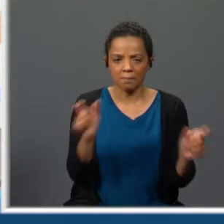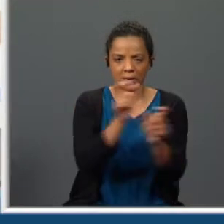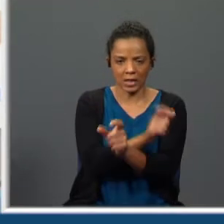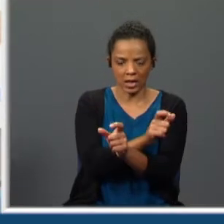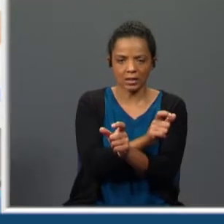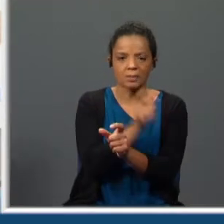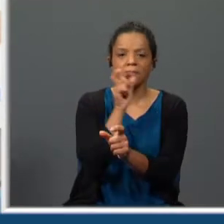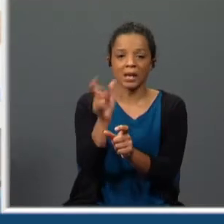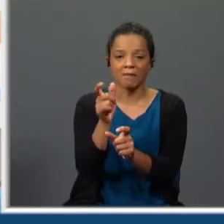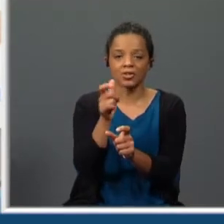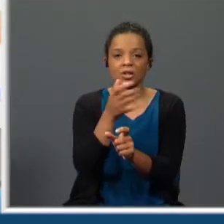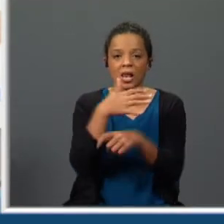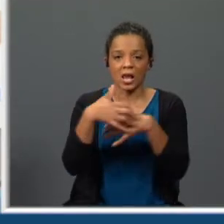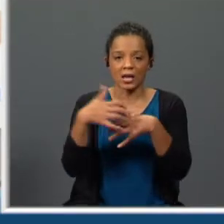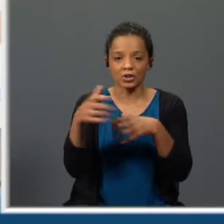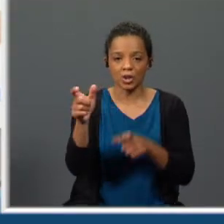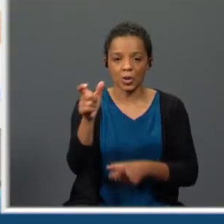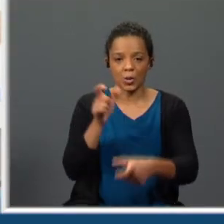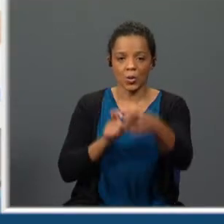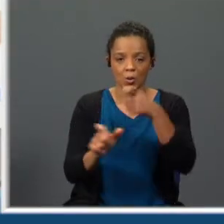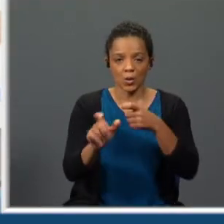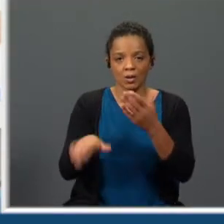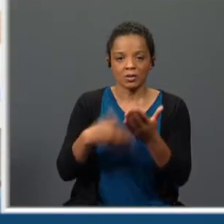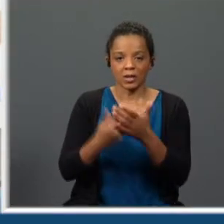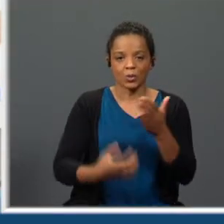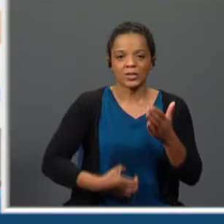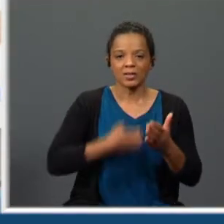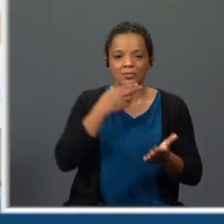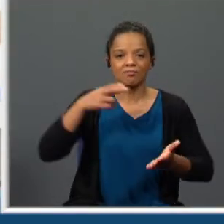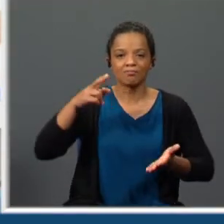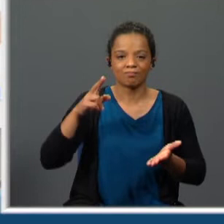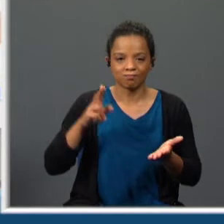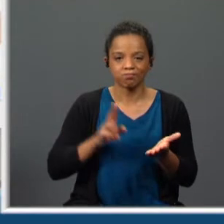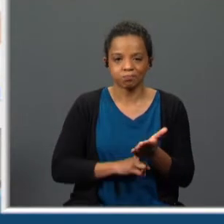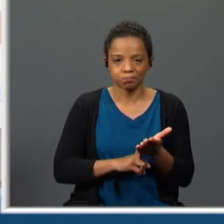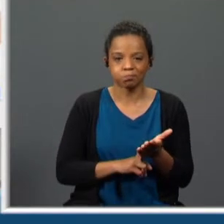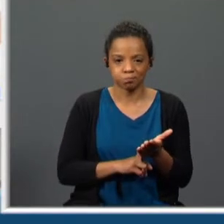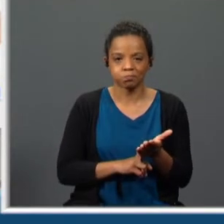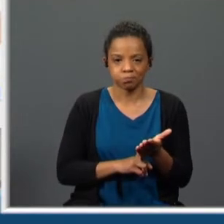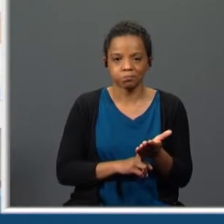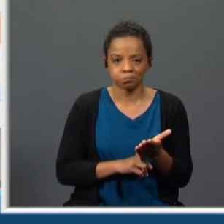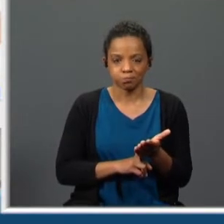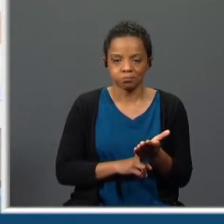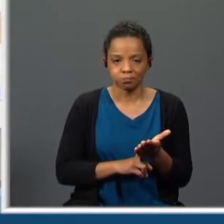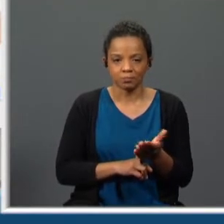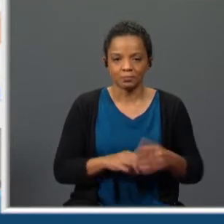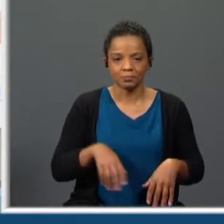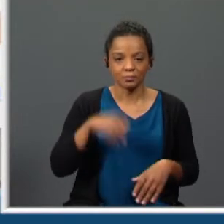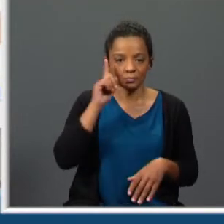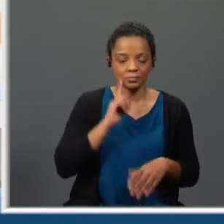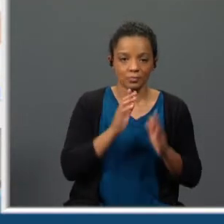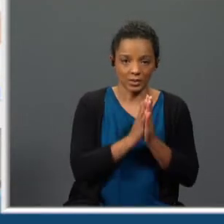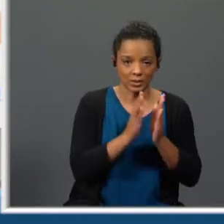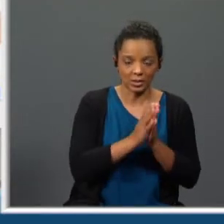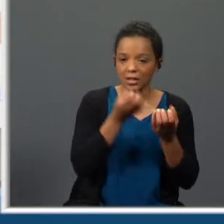como perdeu ficamos com o sentido real daquilo que a Alcoviteira fazia portanto Santa Úrsula